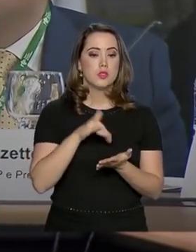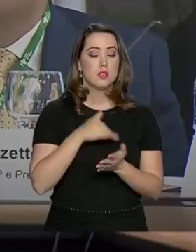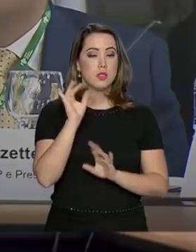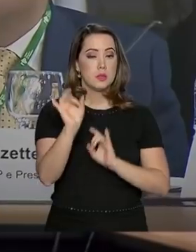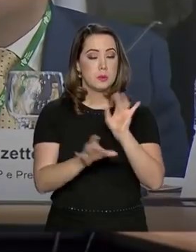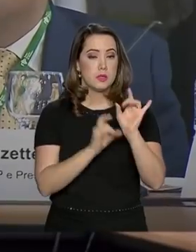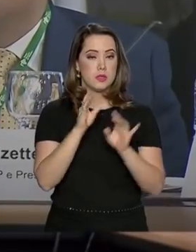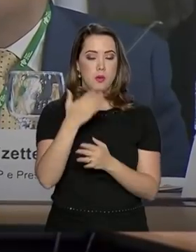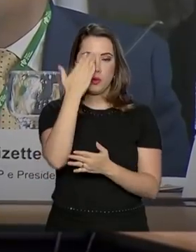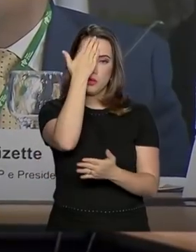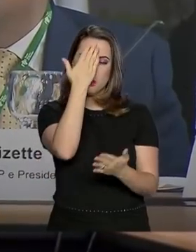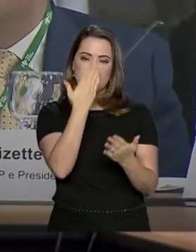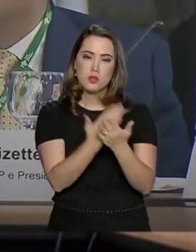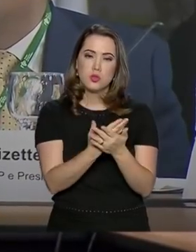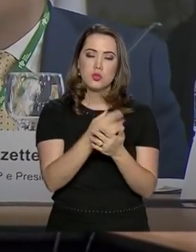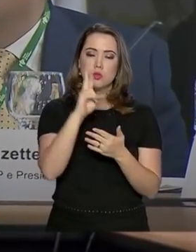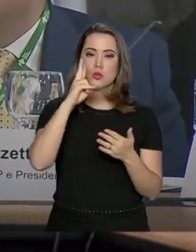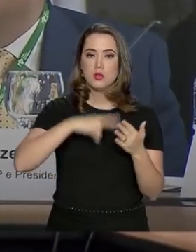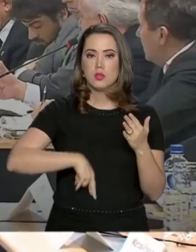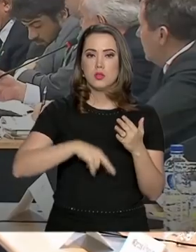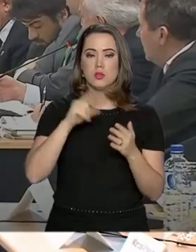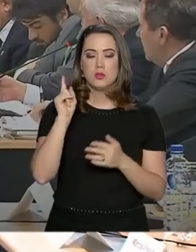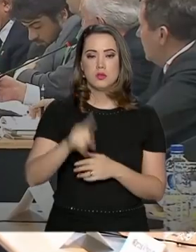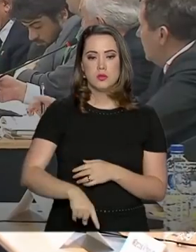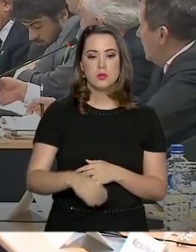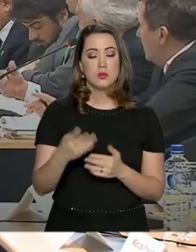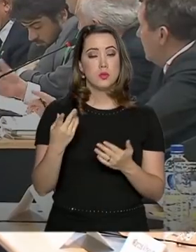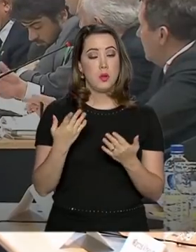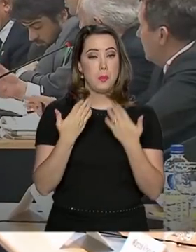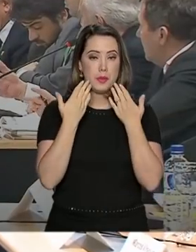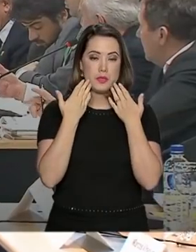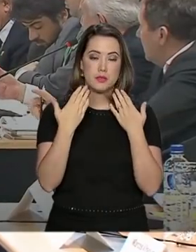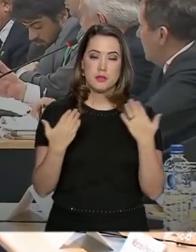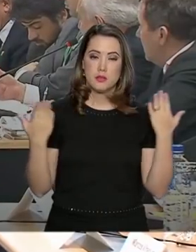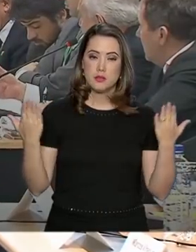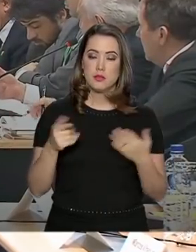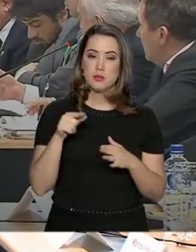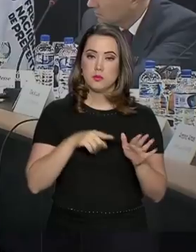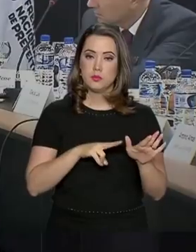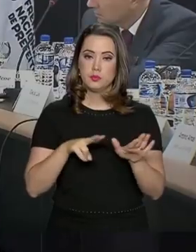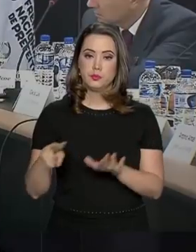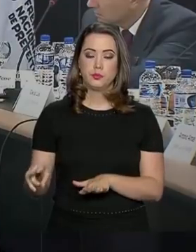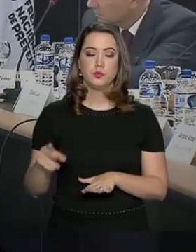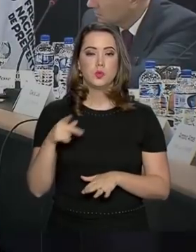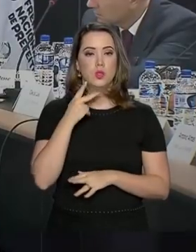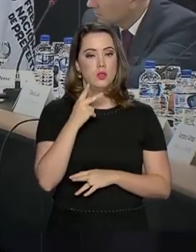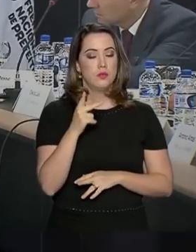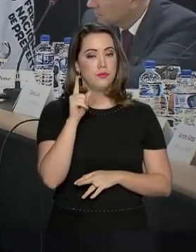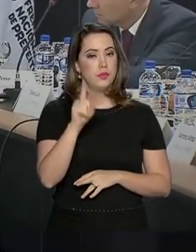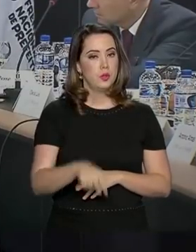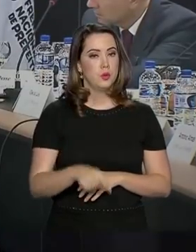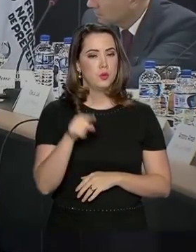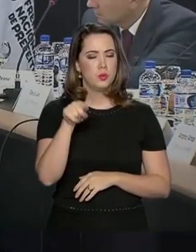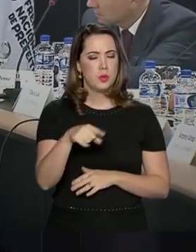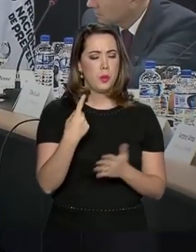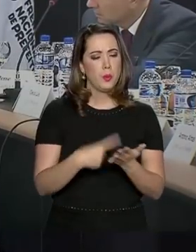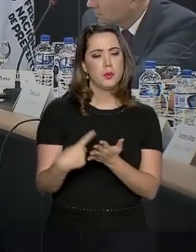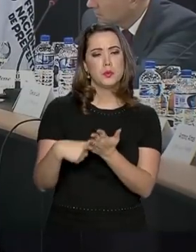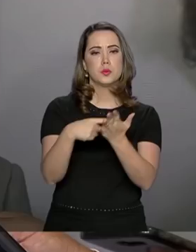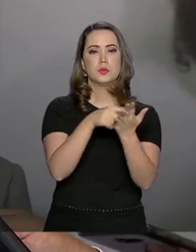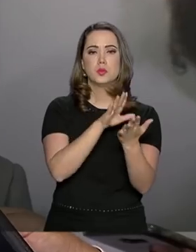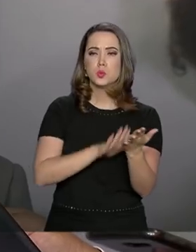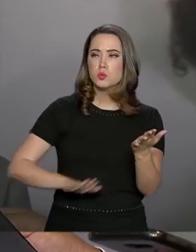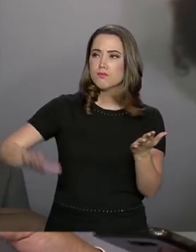Trabalho acredita que o relator da proposta na Câmara será apresentado ainda esta semana e disse que esta é uma agenda